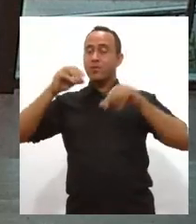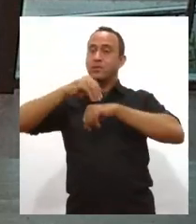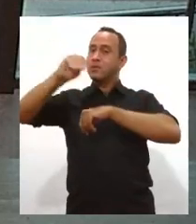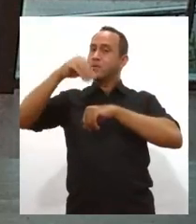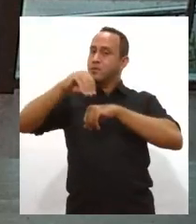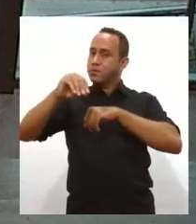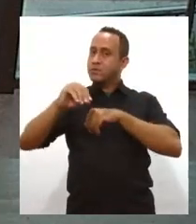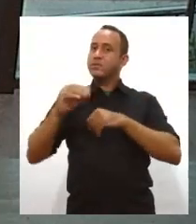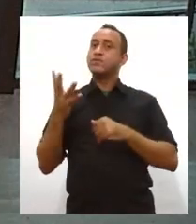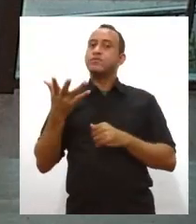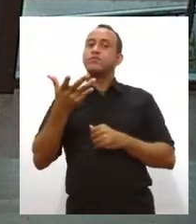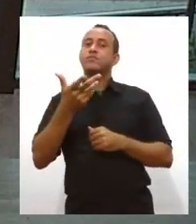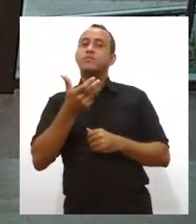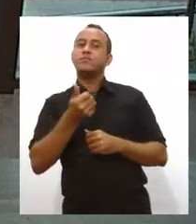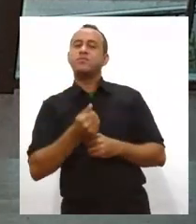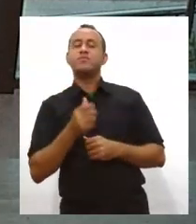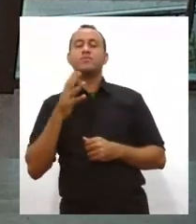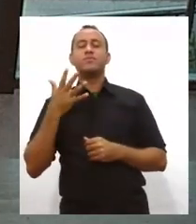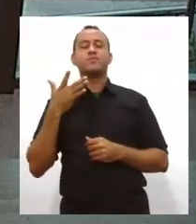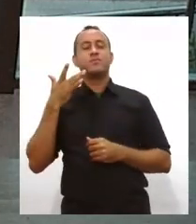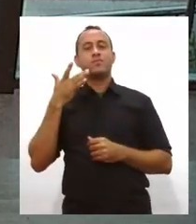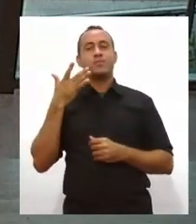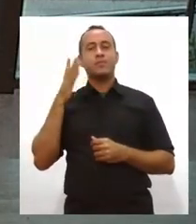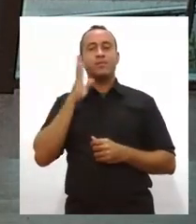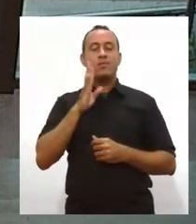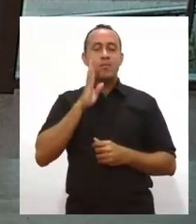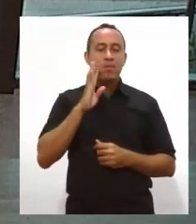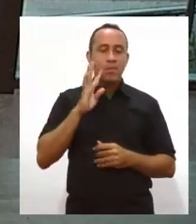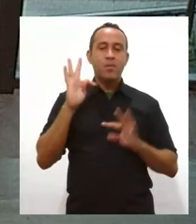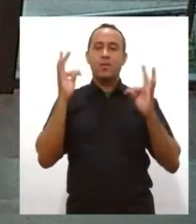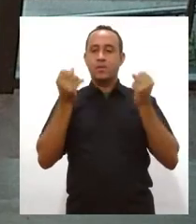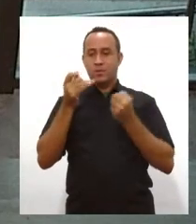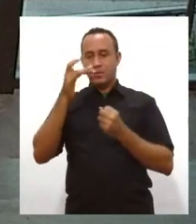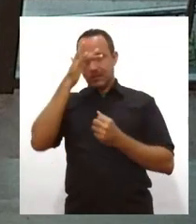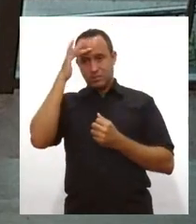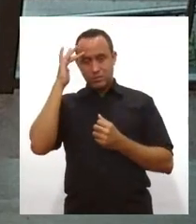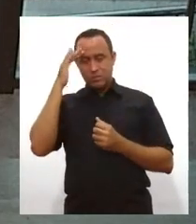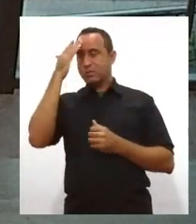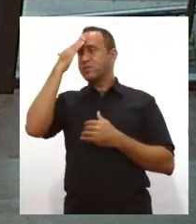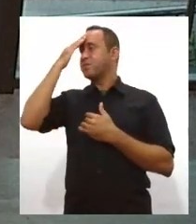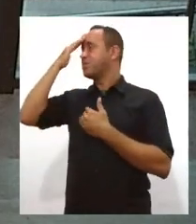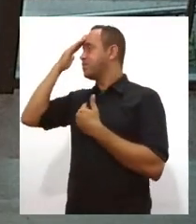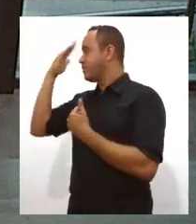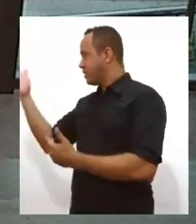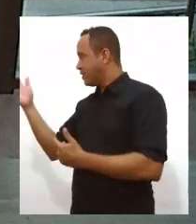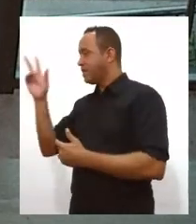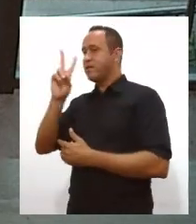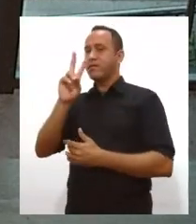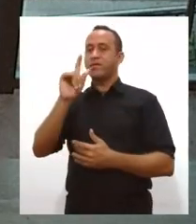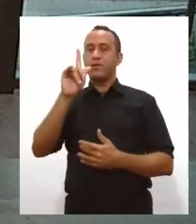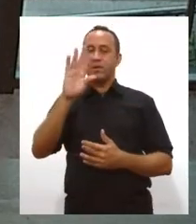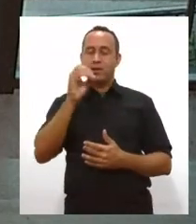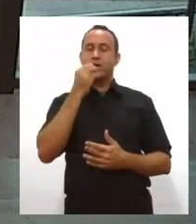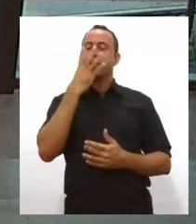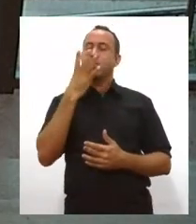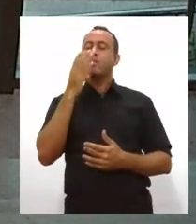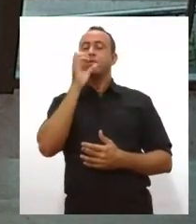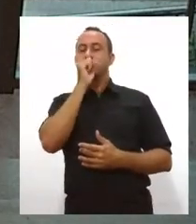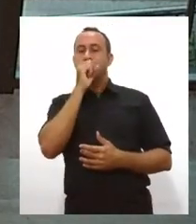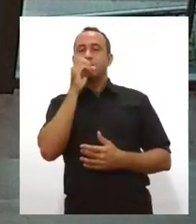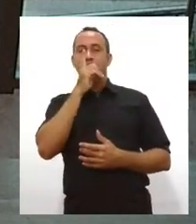forma mais mais quente para todos os nossos telespectadores. Obrigada, Valquíria. Bom final de semana para você.